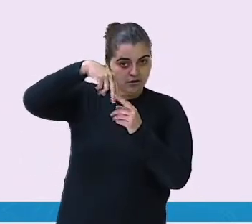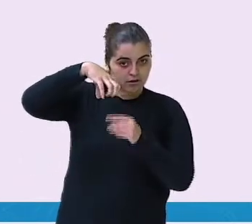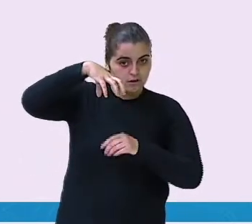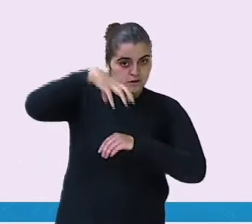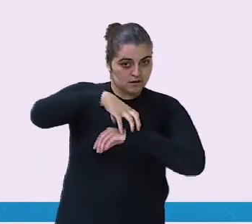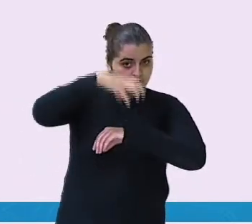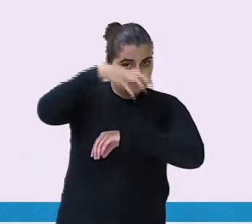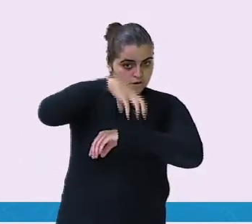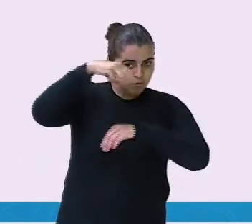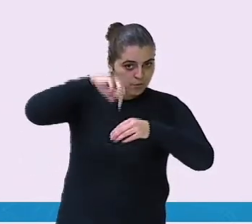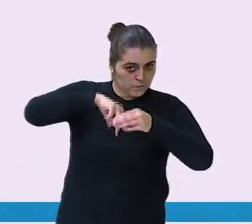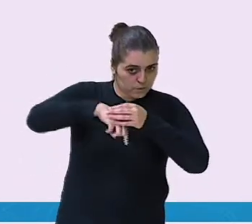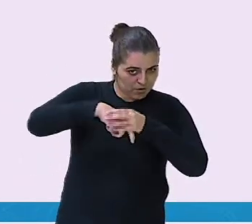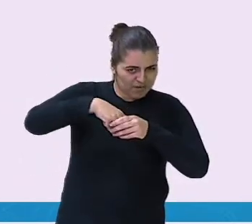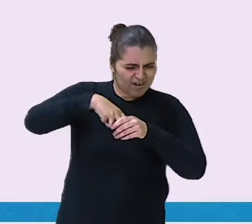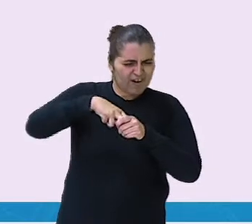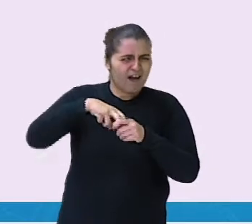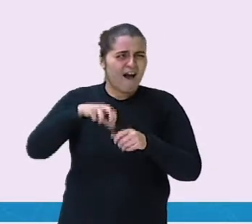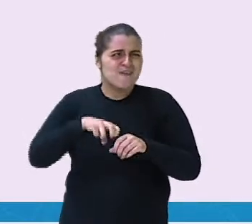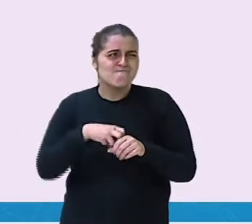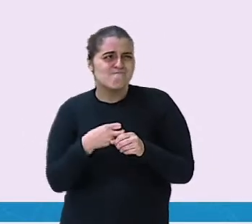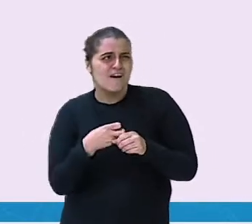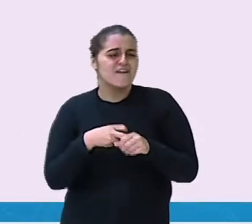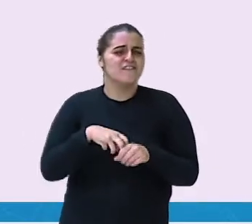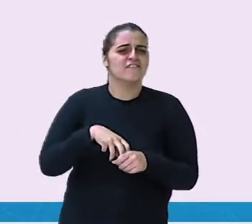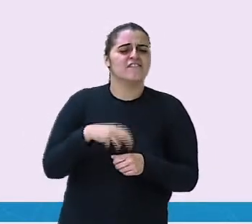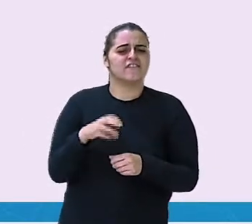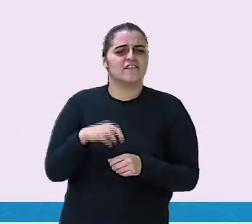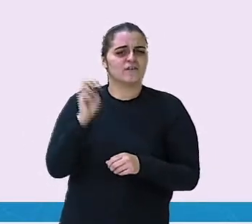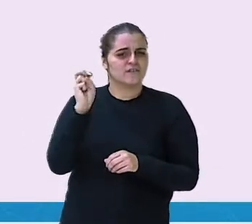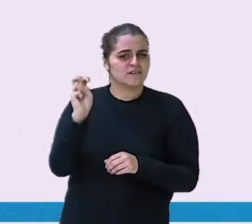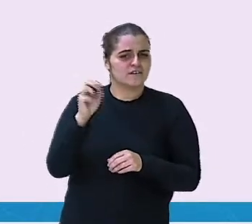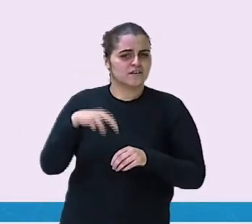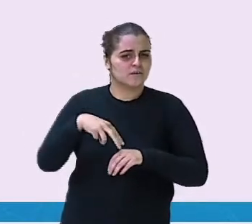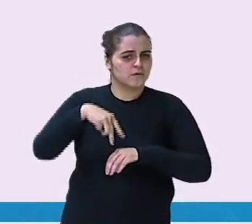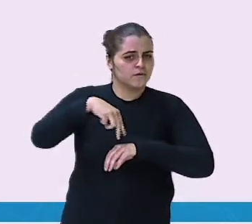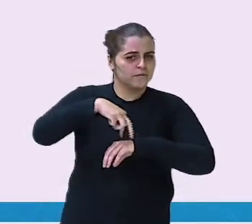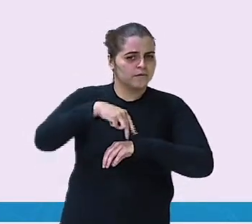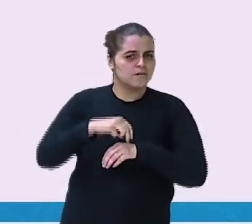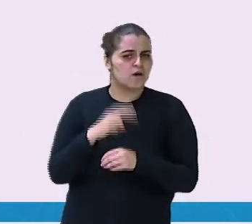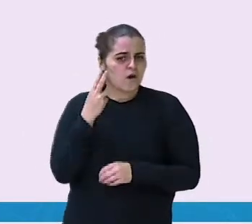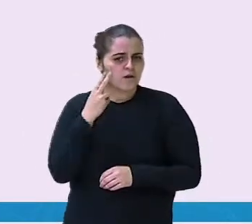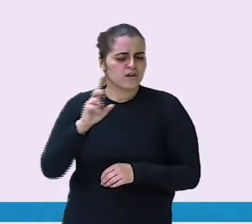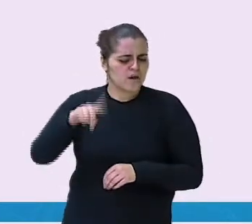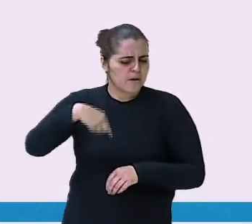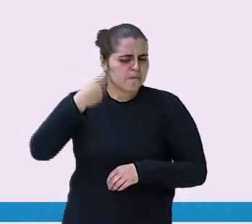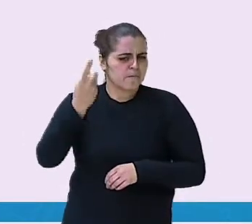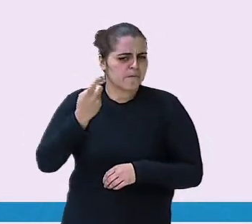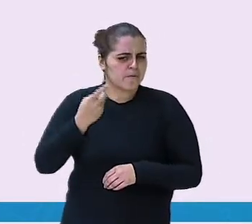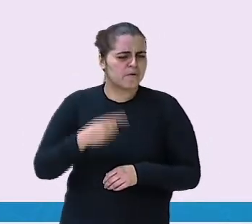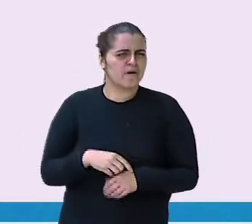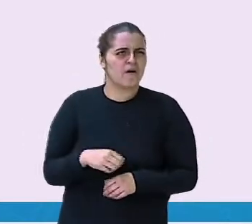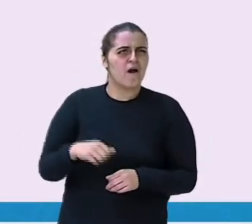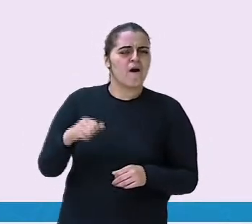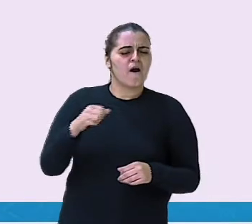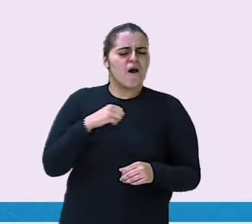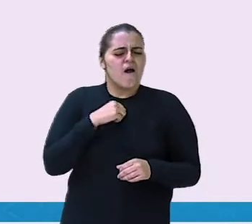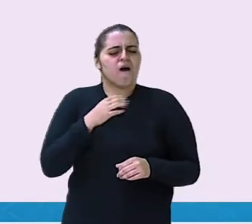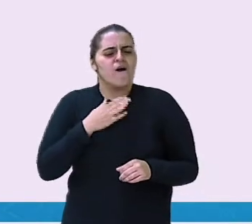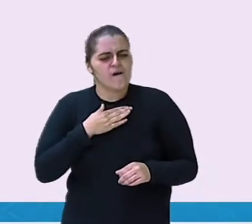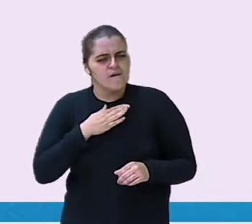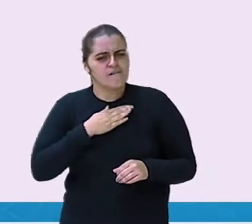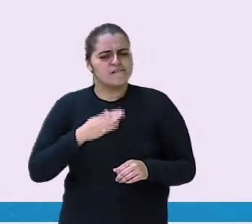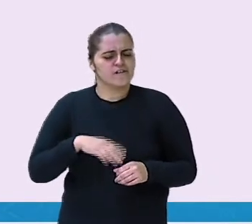enterradas. Ai, acho que torci cinco pés. Depois, ele engasgou com a terra.